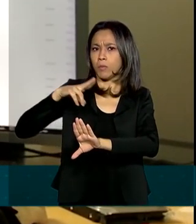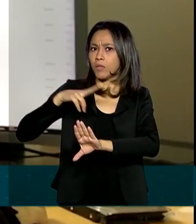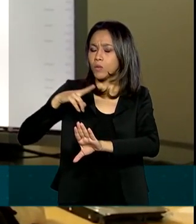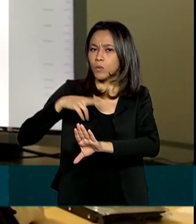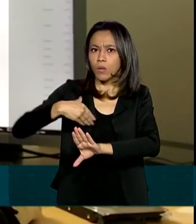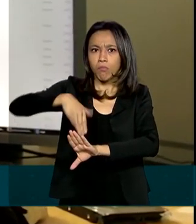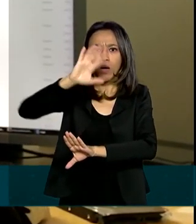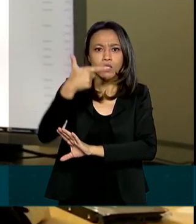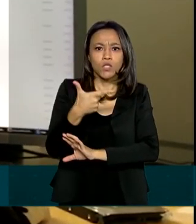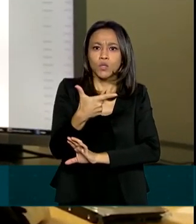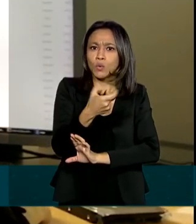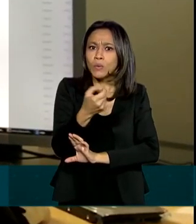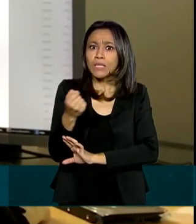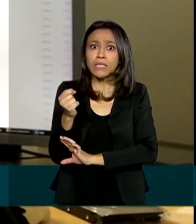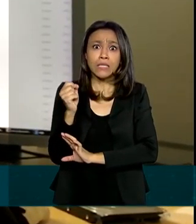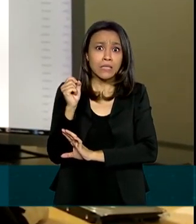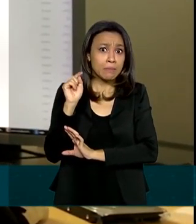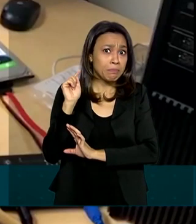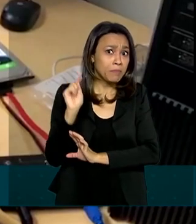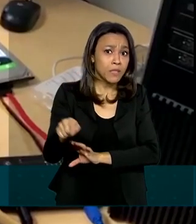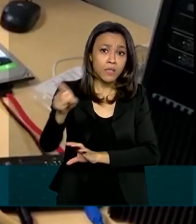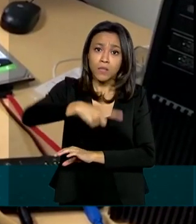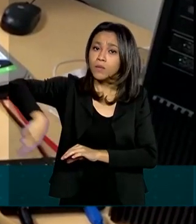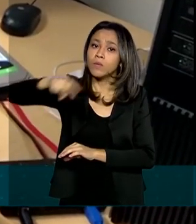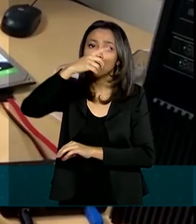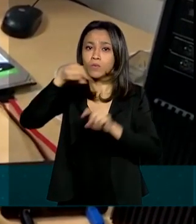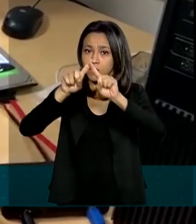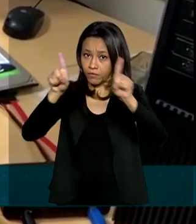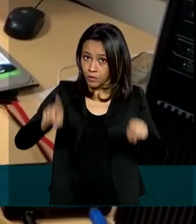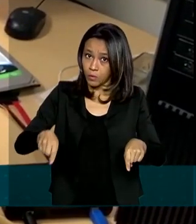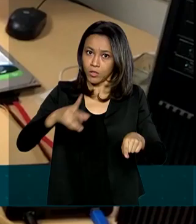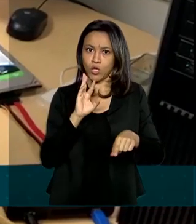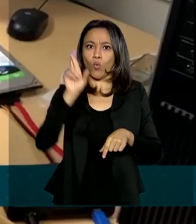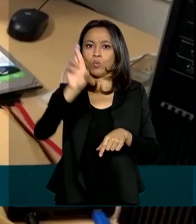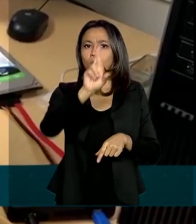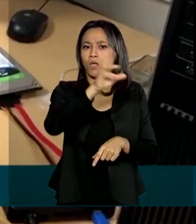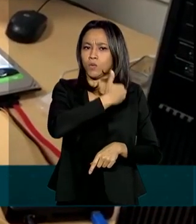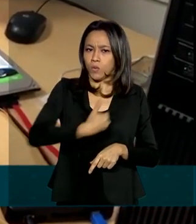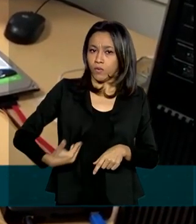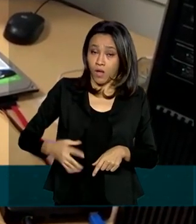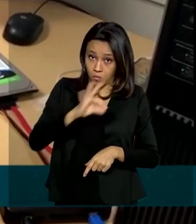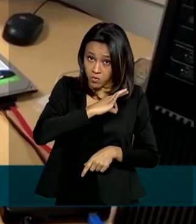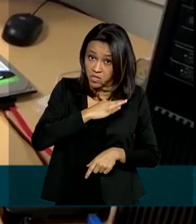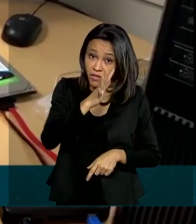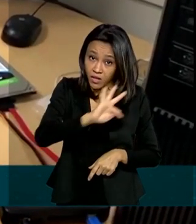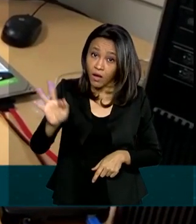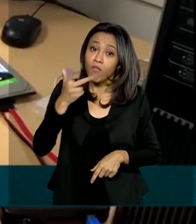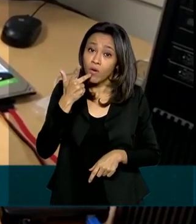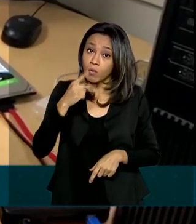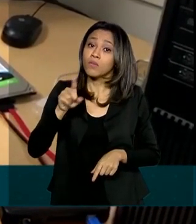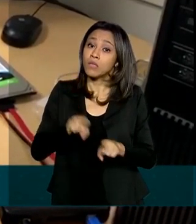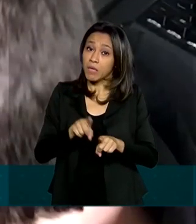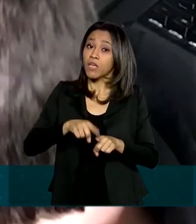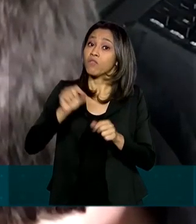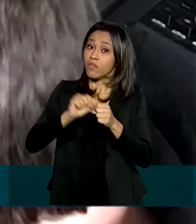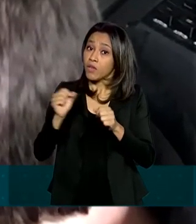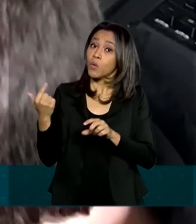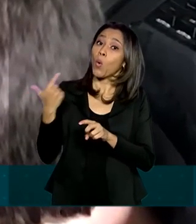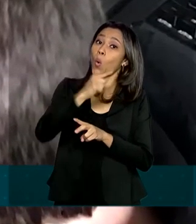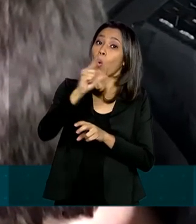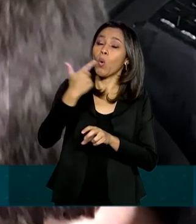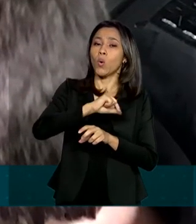de 200 mil servidores e autoridades públicas. A Polícia Federal acredita que também foram realizados outros crimes